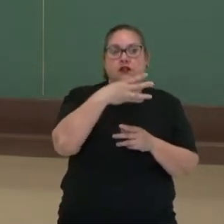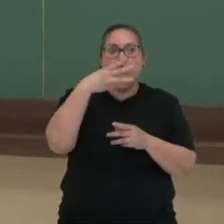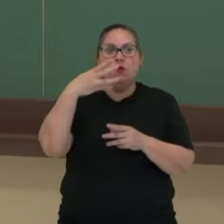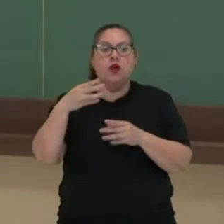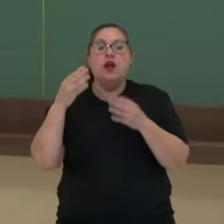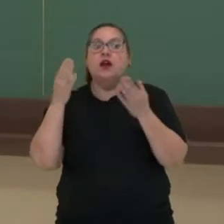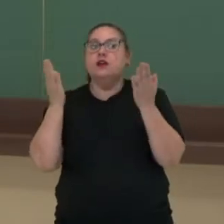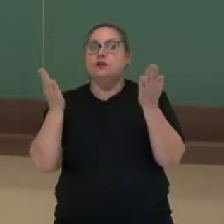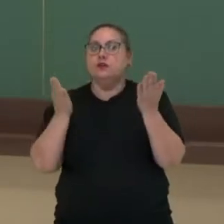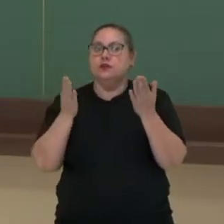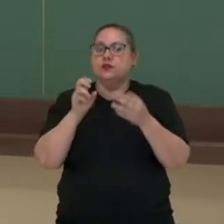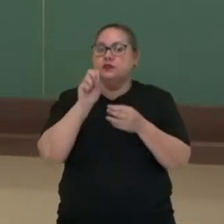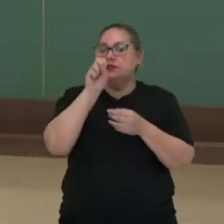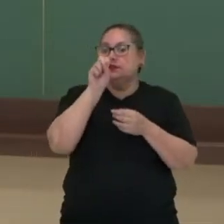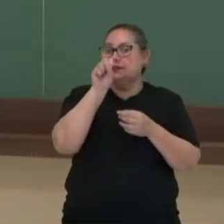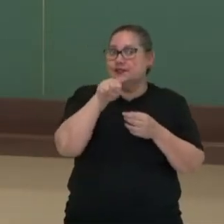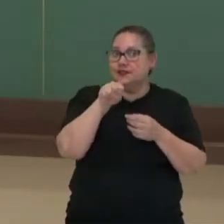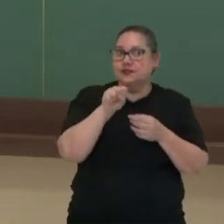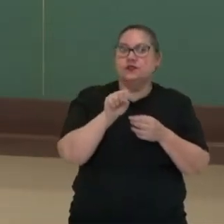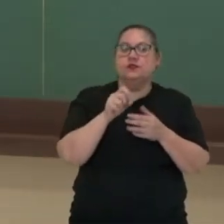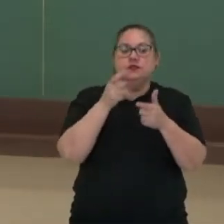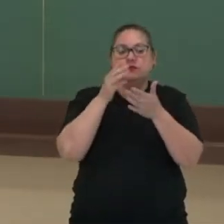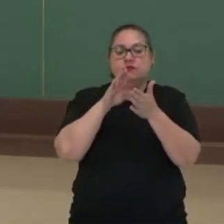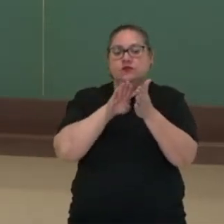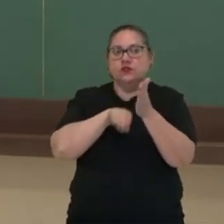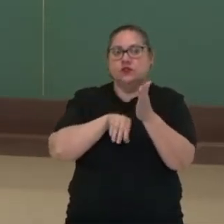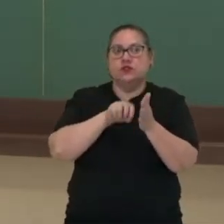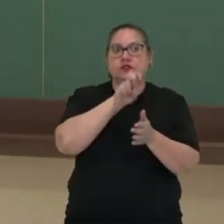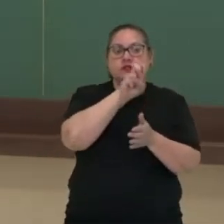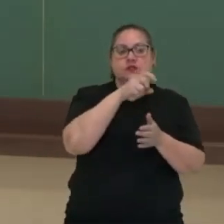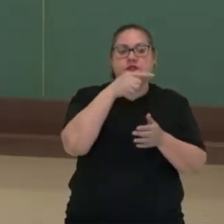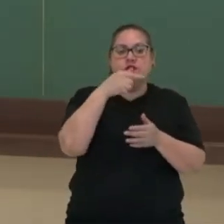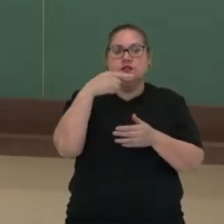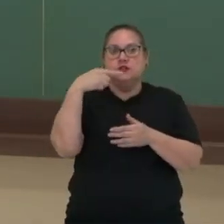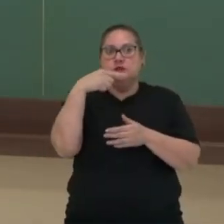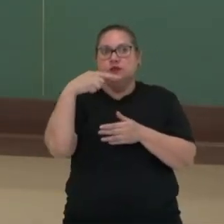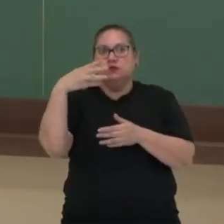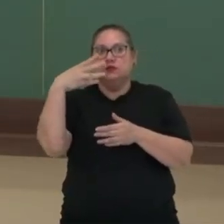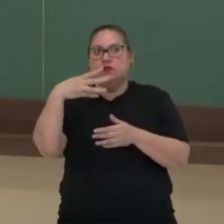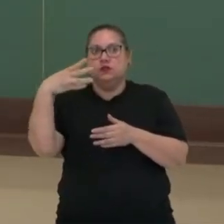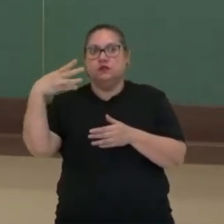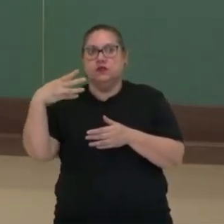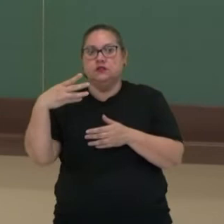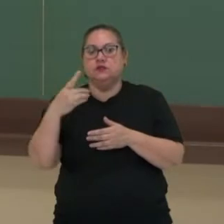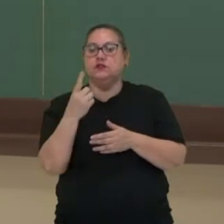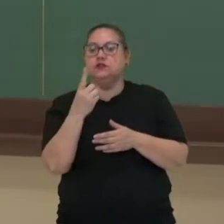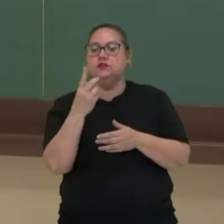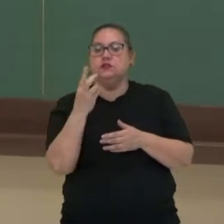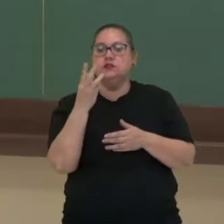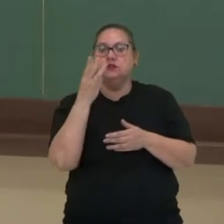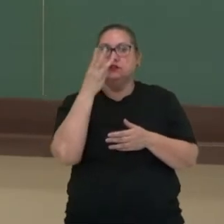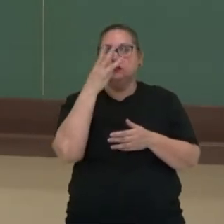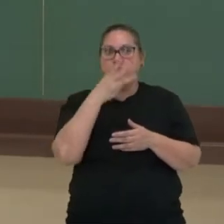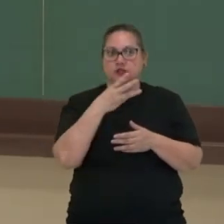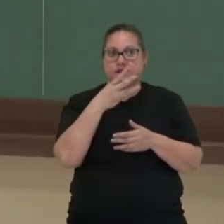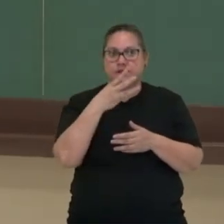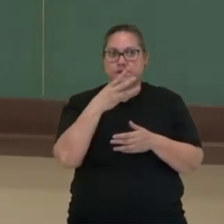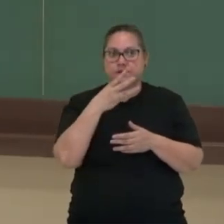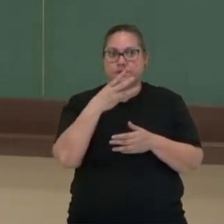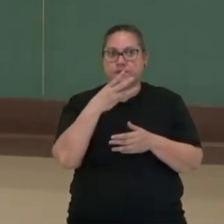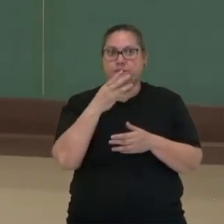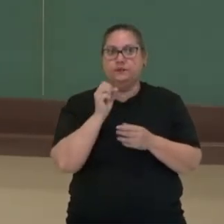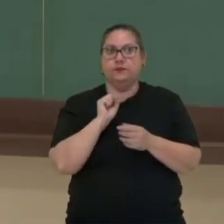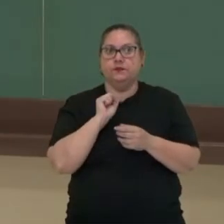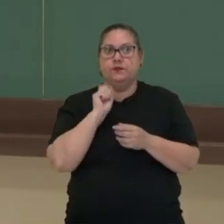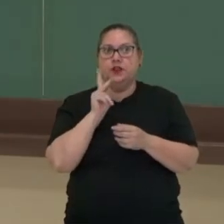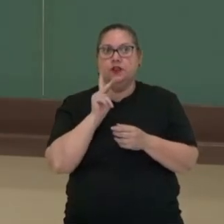agora sim que nós vamos fazer a subtração, 57 menos 44, nós temos ali que isso é 13, tá